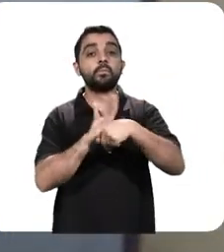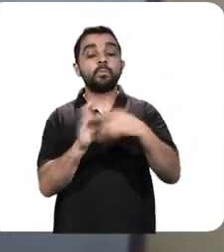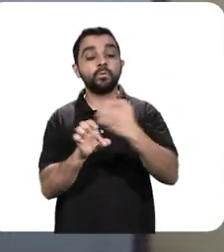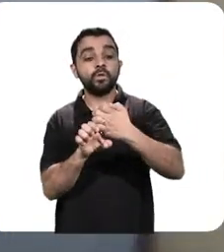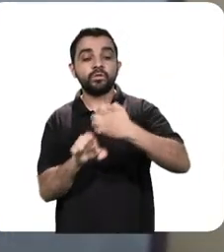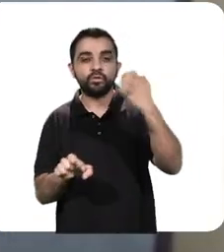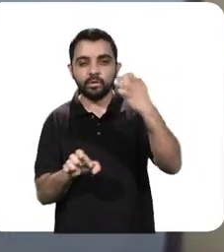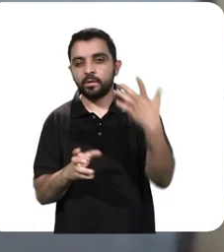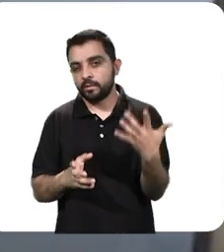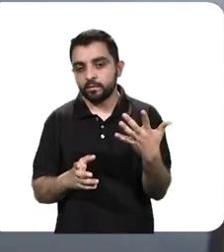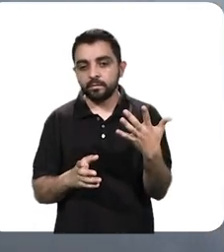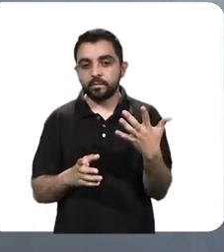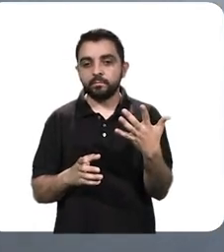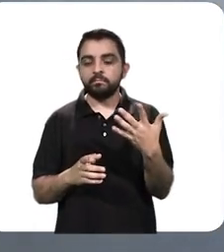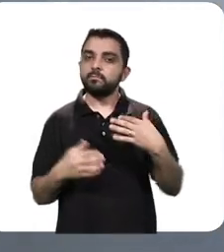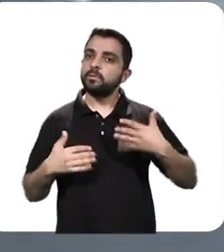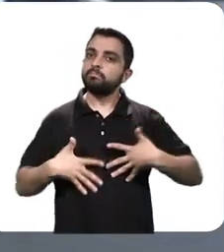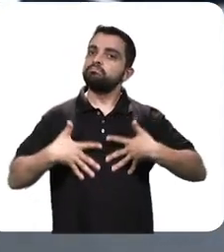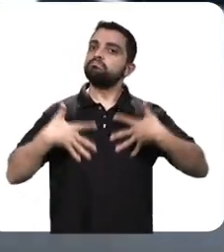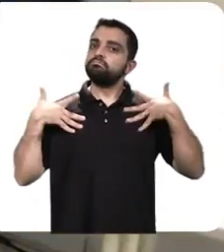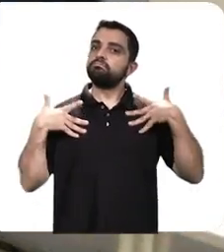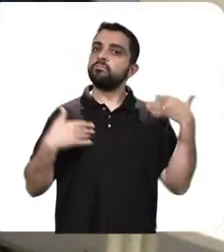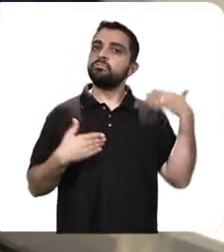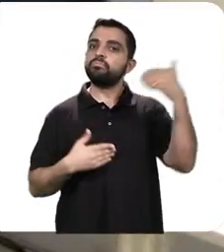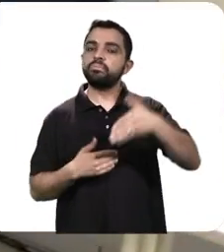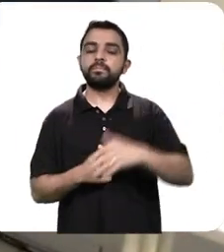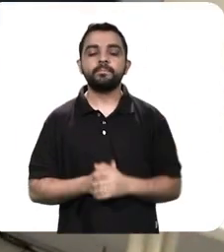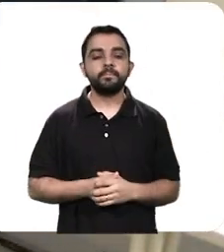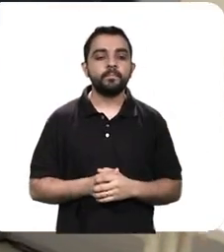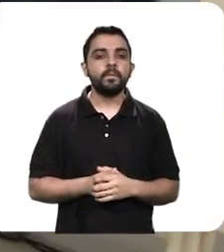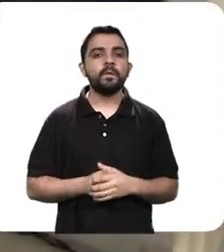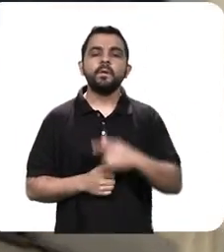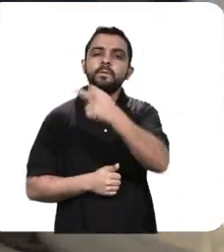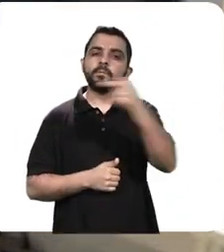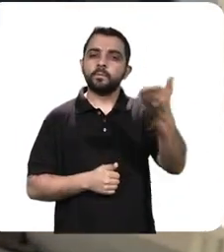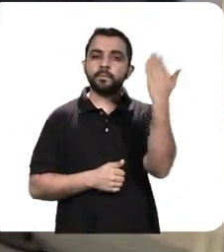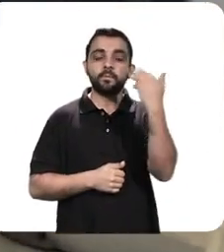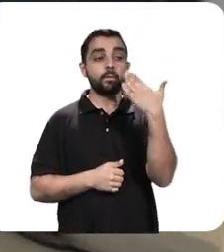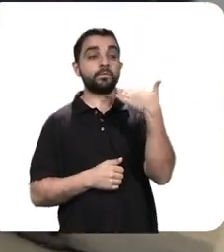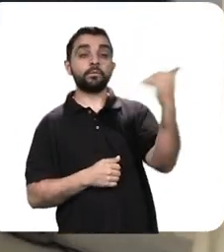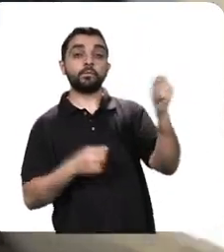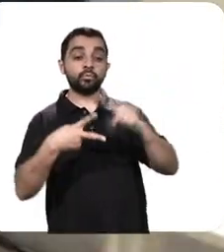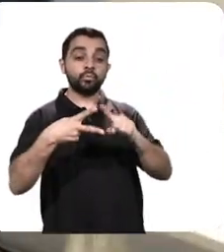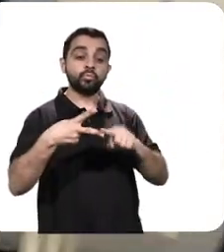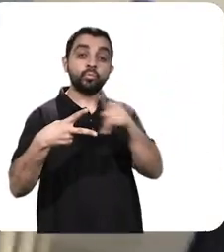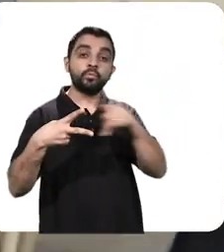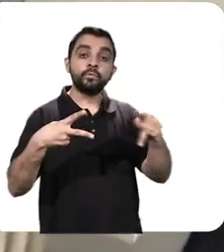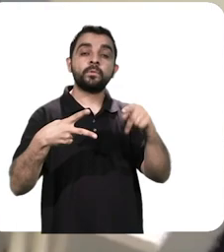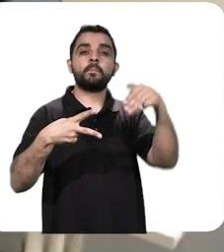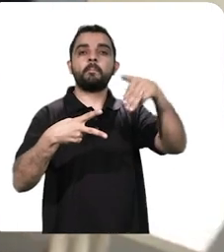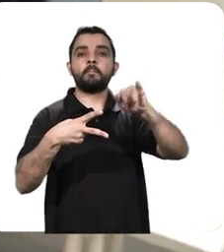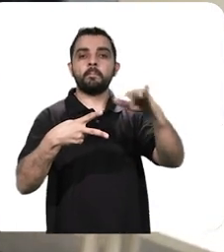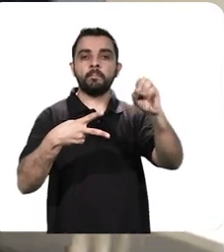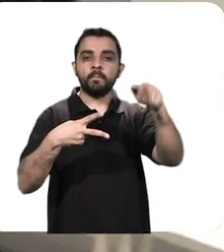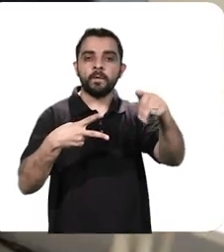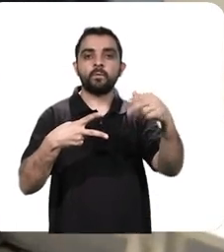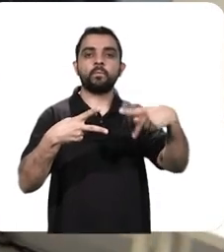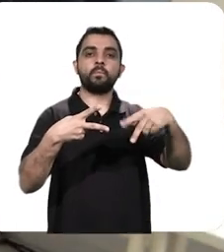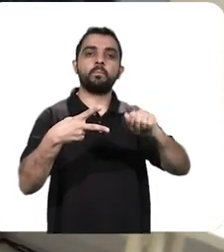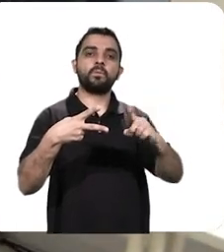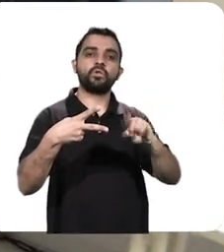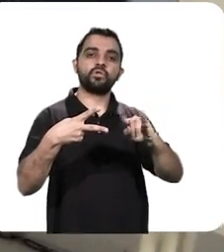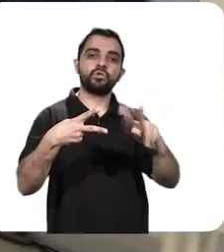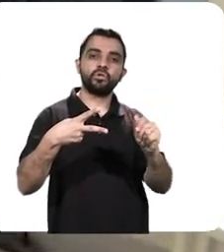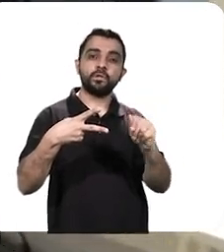orgulhoso por poder participar do projeto. Quando eu fui chamado semana passada pelos professores Michael e Padilha, para poder